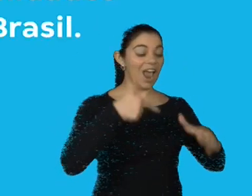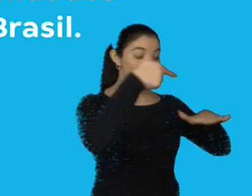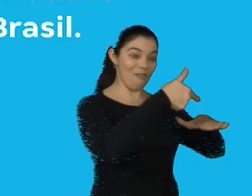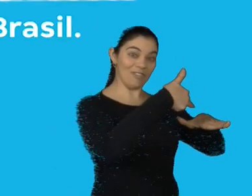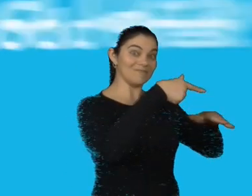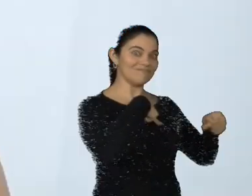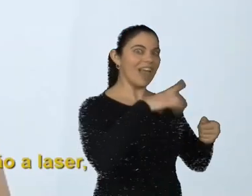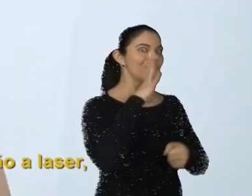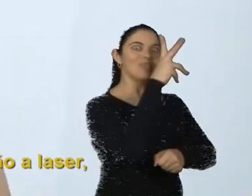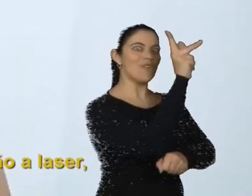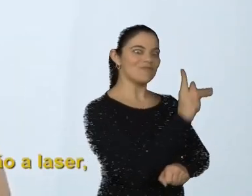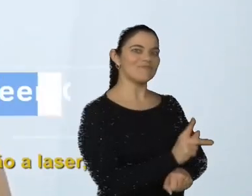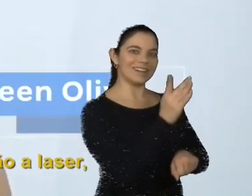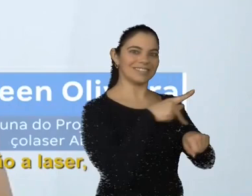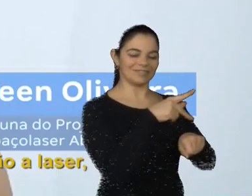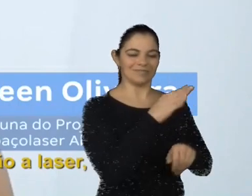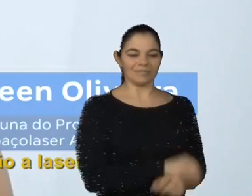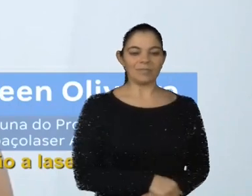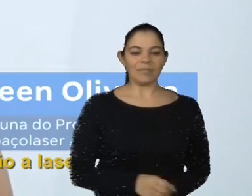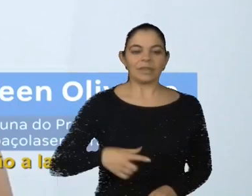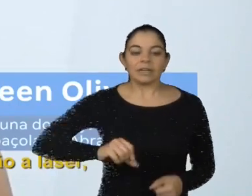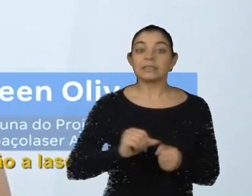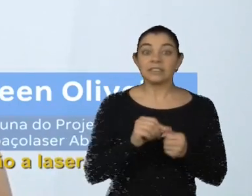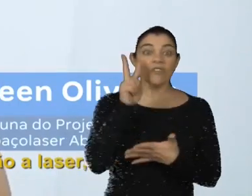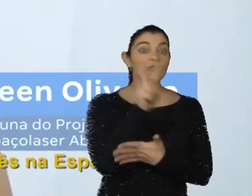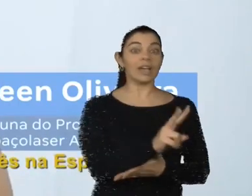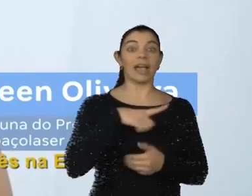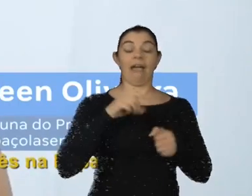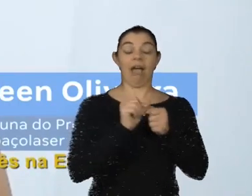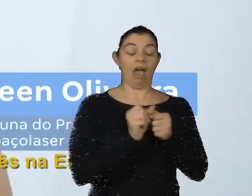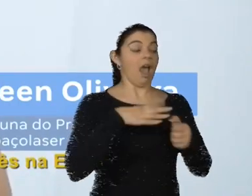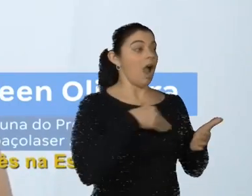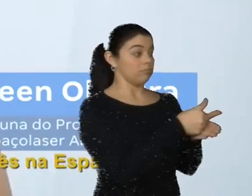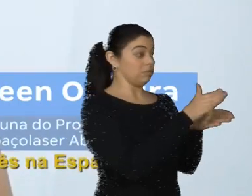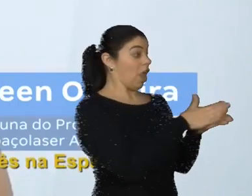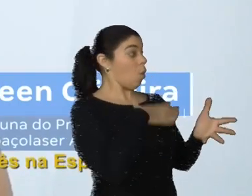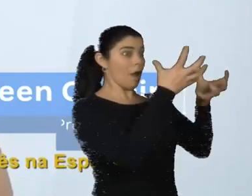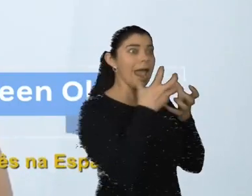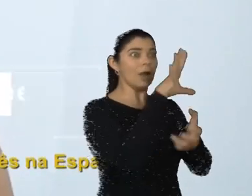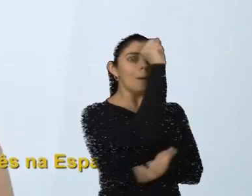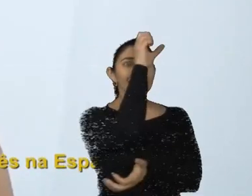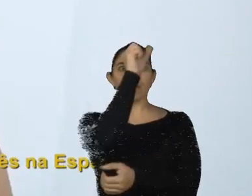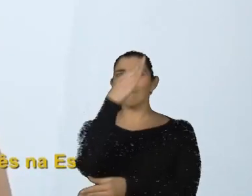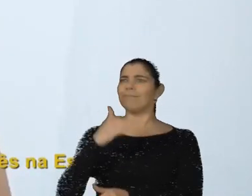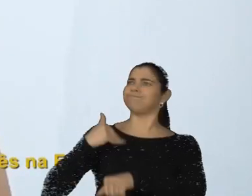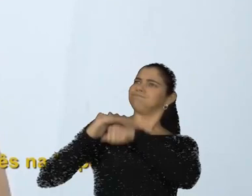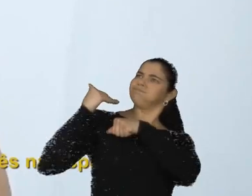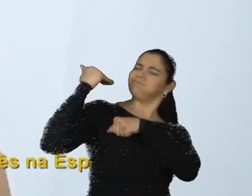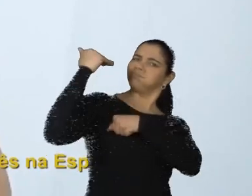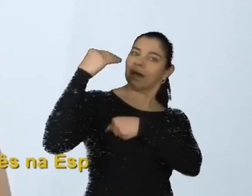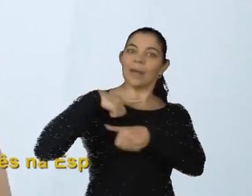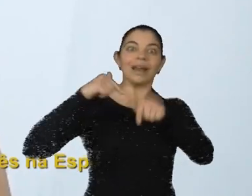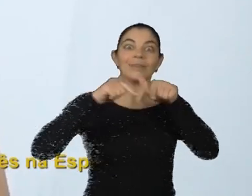em todo o Brasil. Eu gostei muito de conhecer a adaptação a laser e quero aprender muito mais trabalhando com